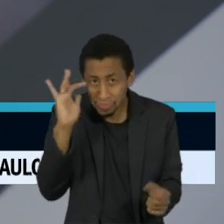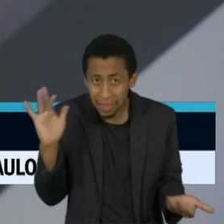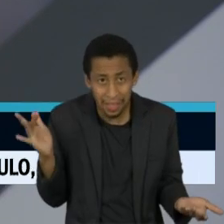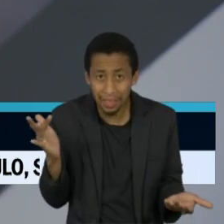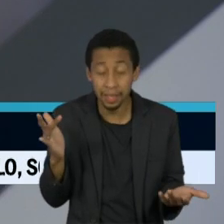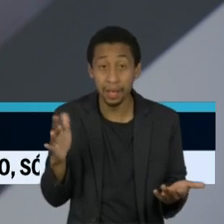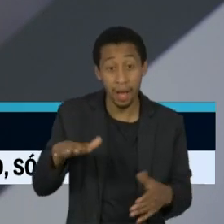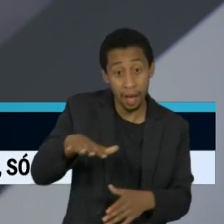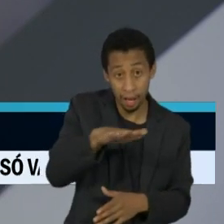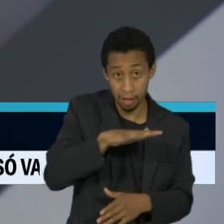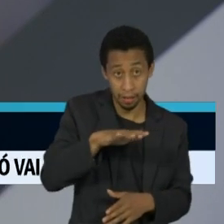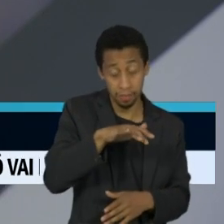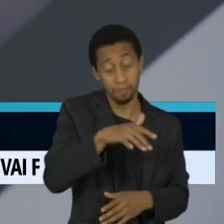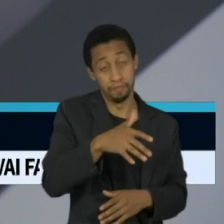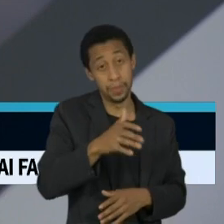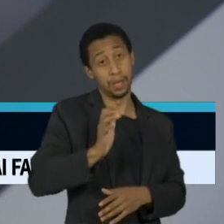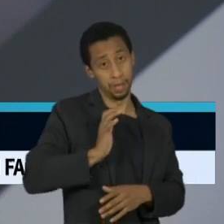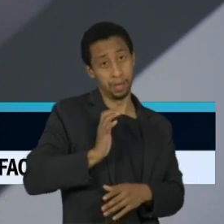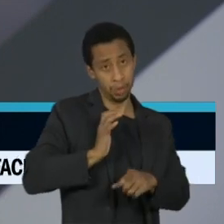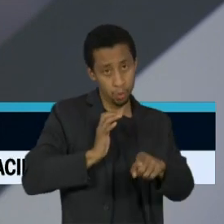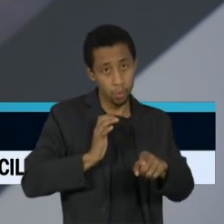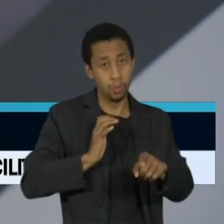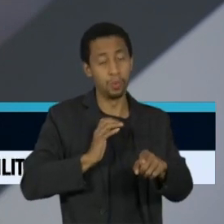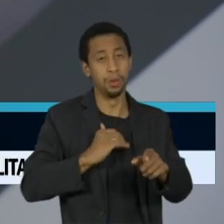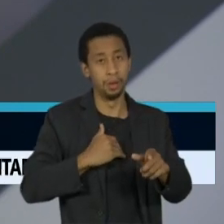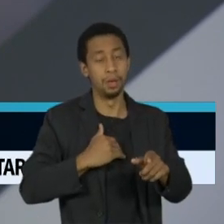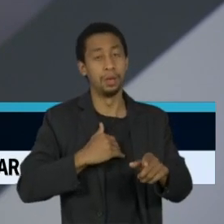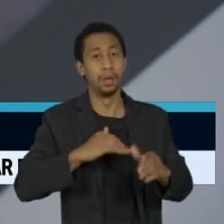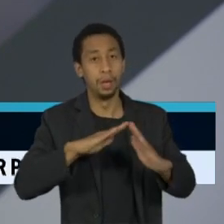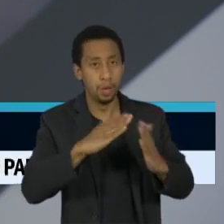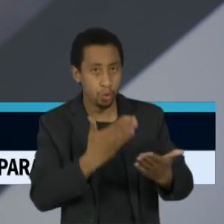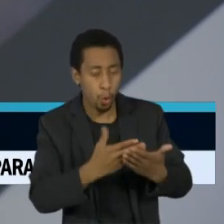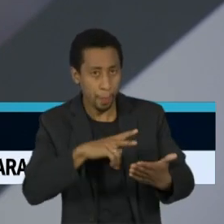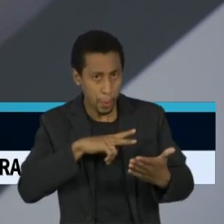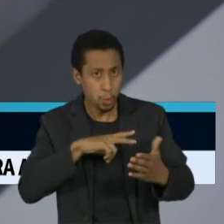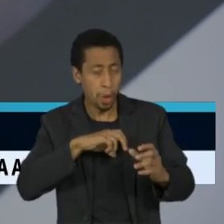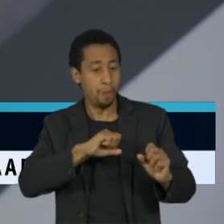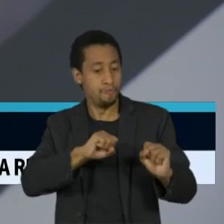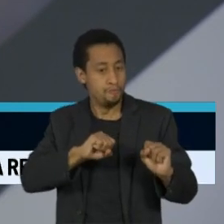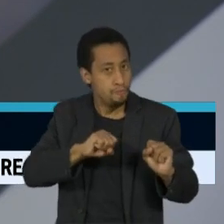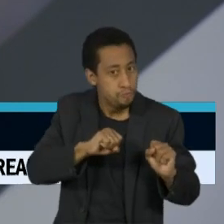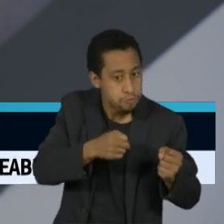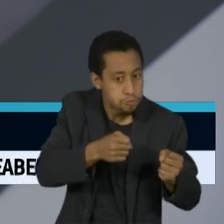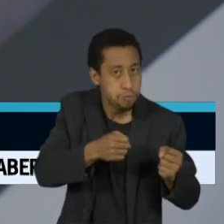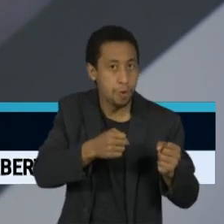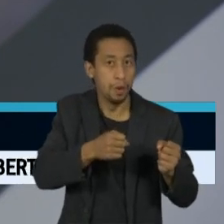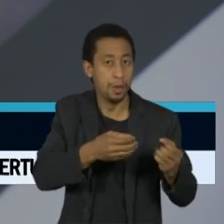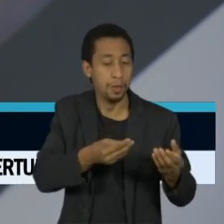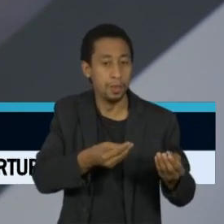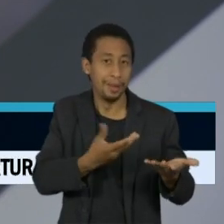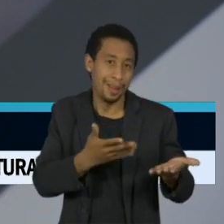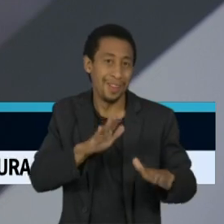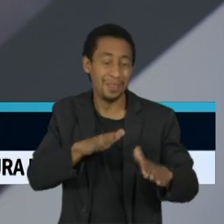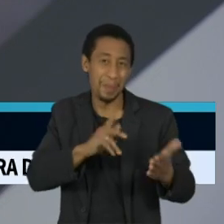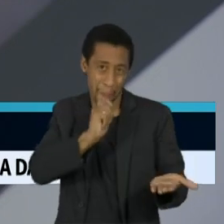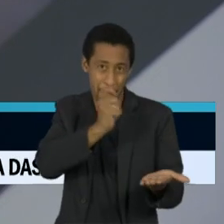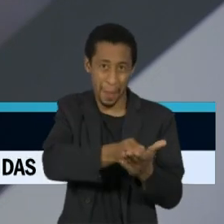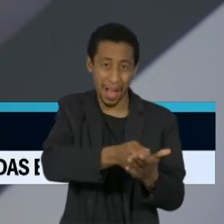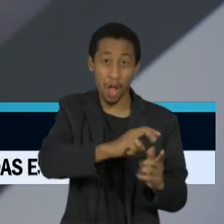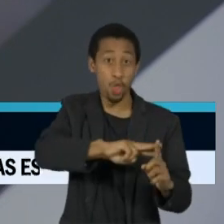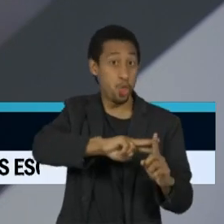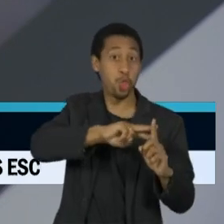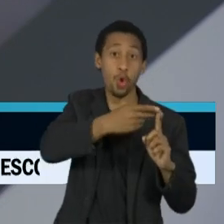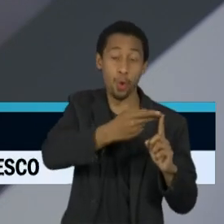média e escolas que estão fazendo um esforço, que custam, às vezes, o dobro do que custa por ano um aluno na rede pública,